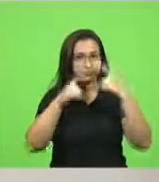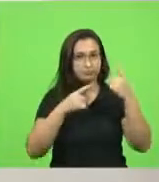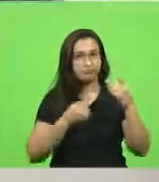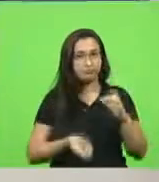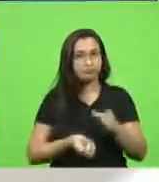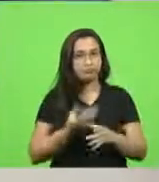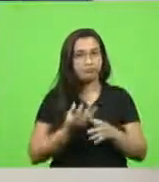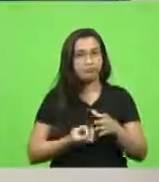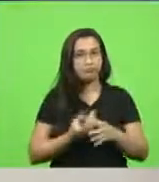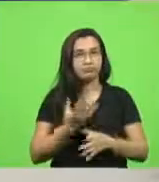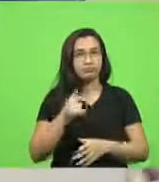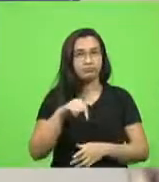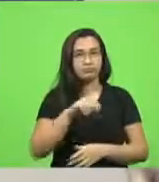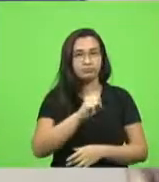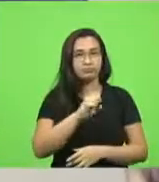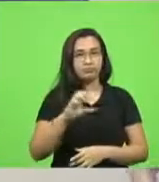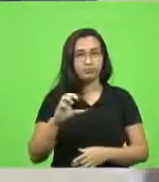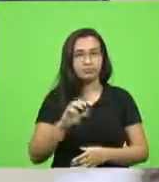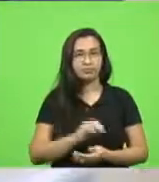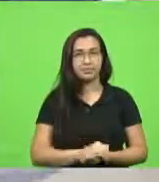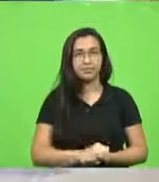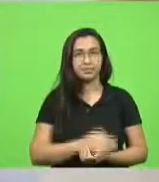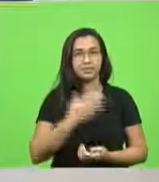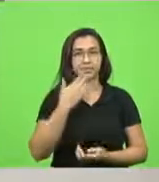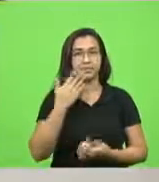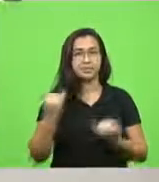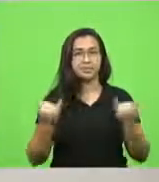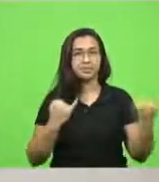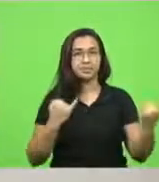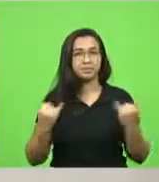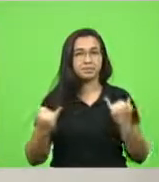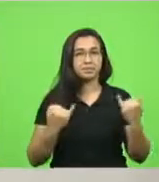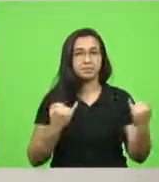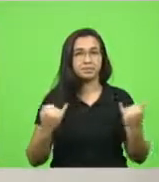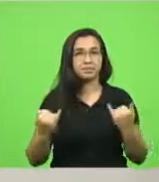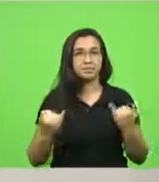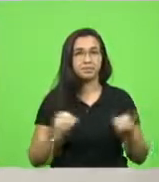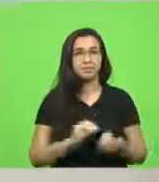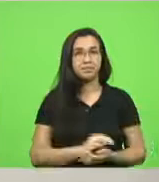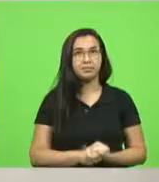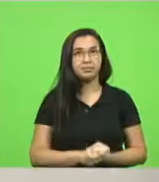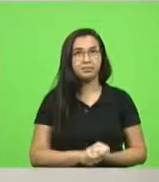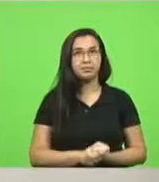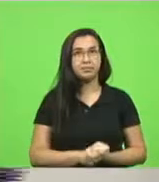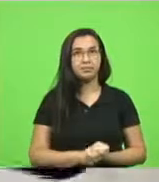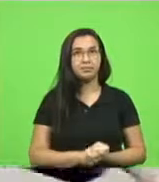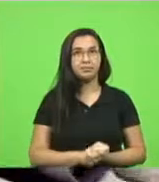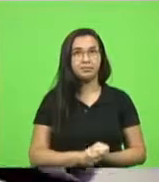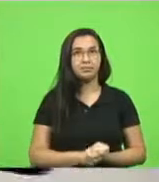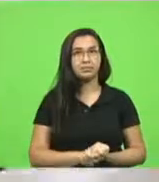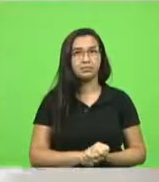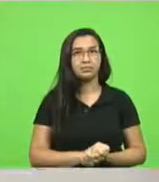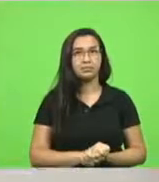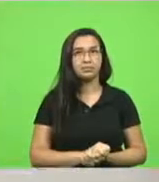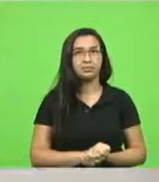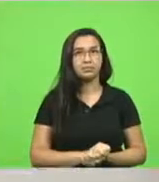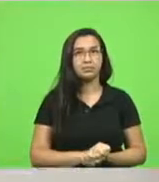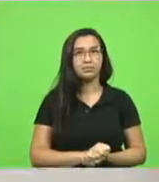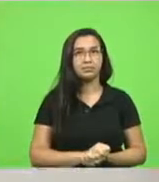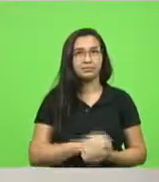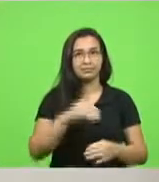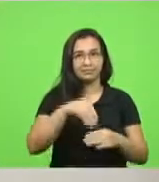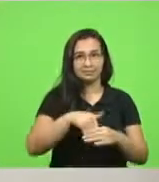Catarina. Pedidos de informação. Em votação, aprovado. Em